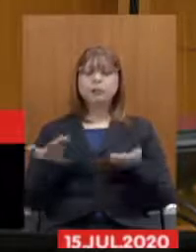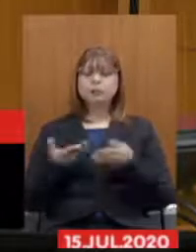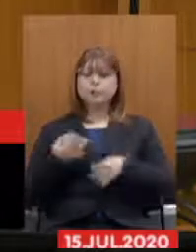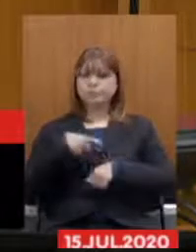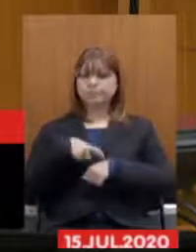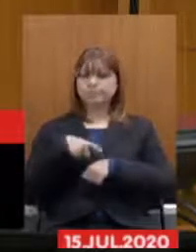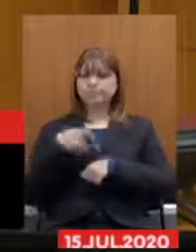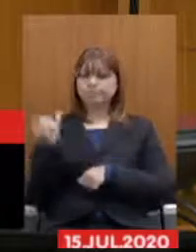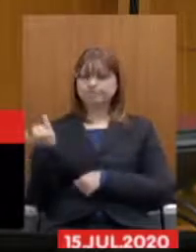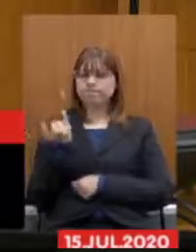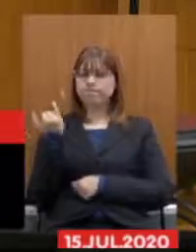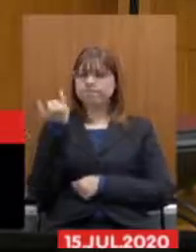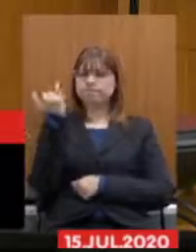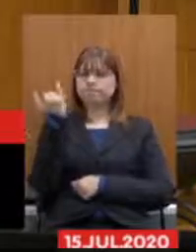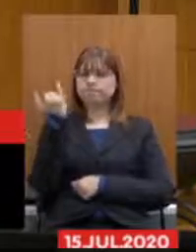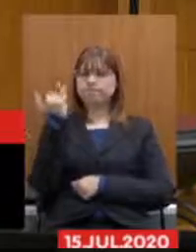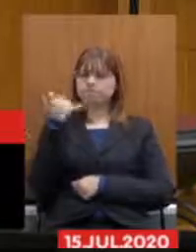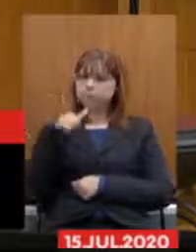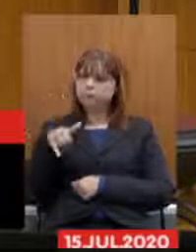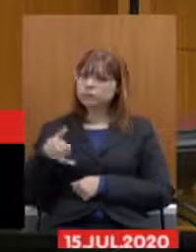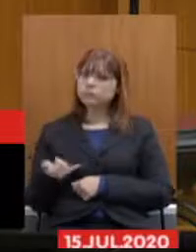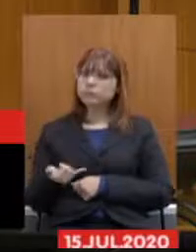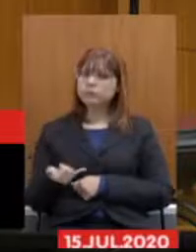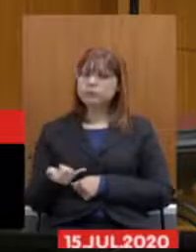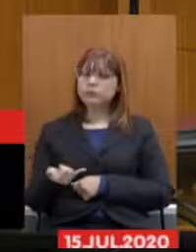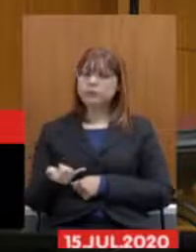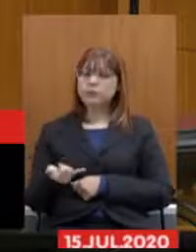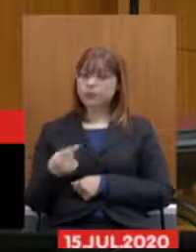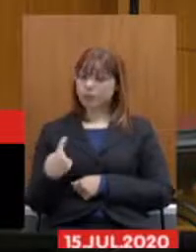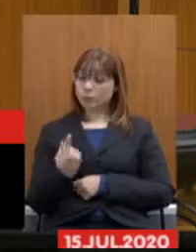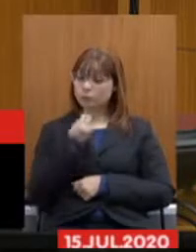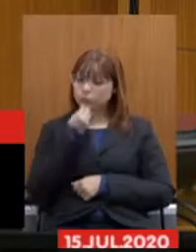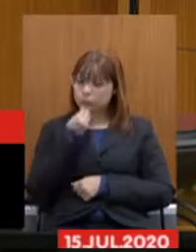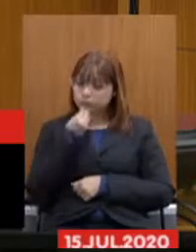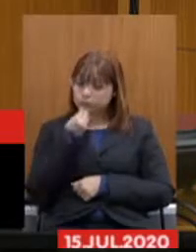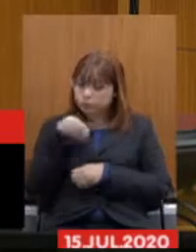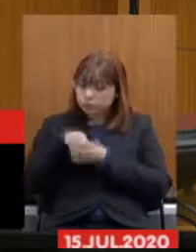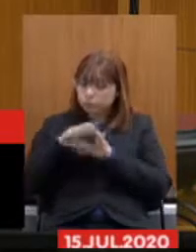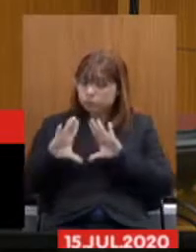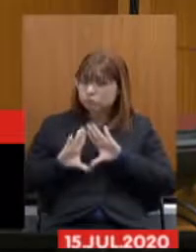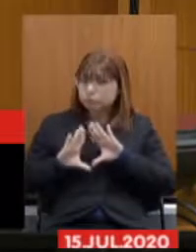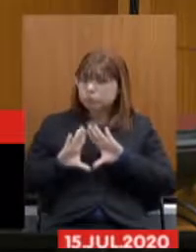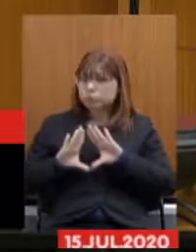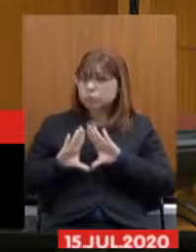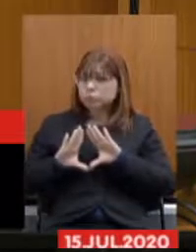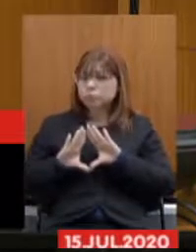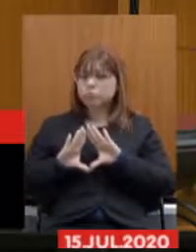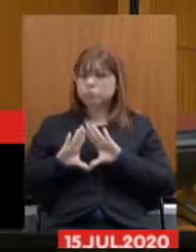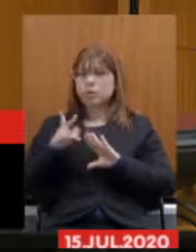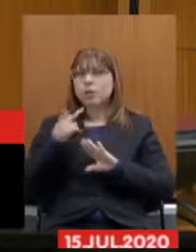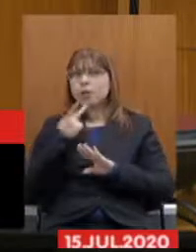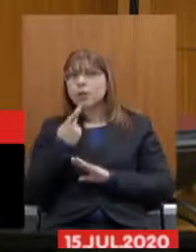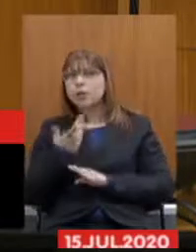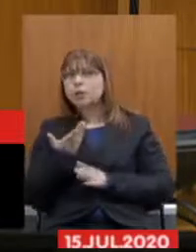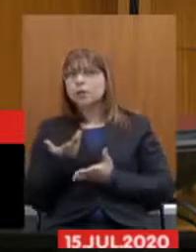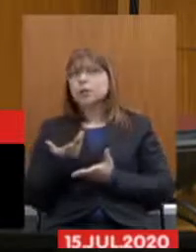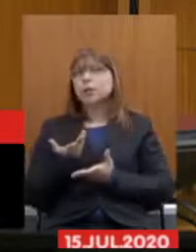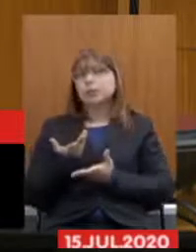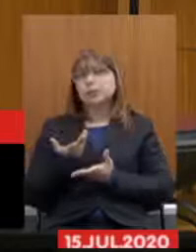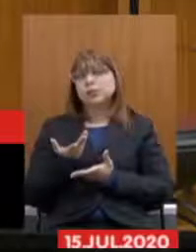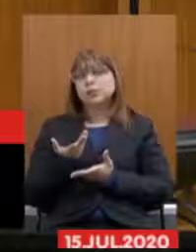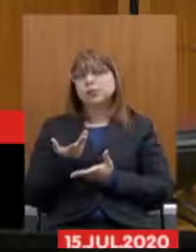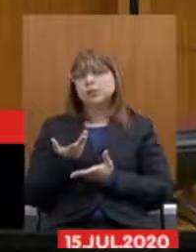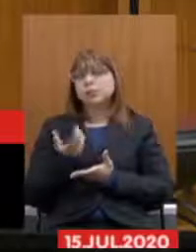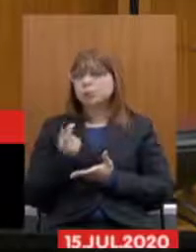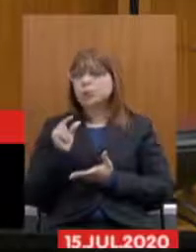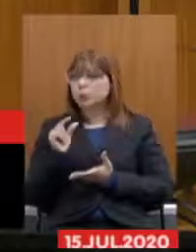e oportuno que nós possamos aqui nessa casa estar falando um pouco em